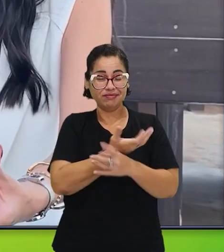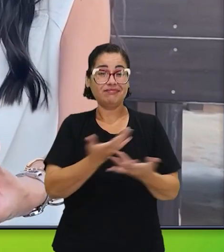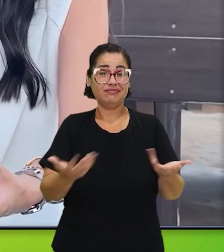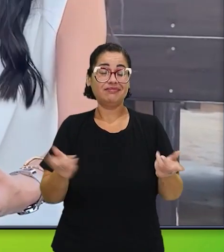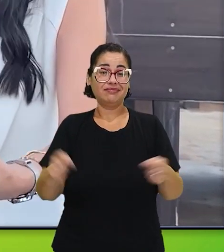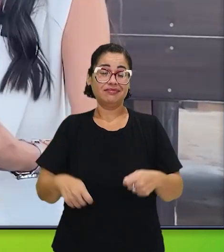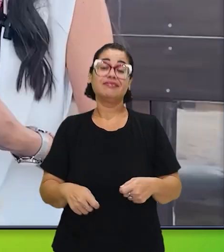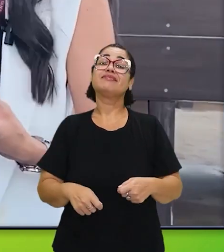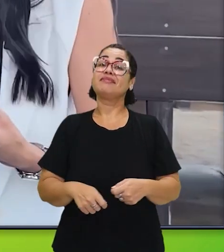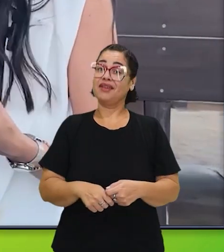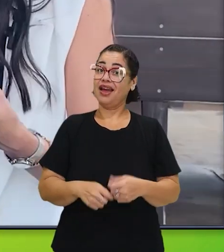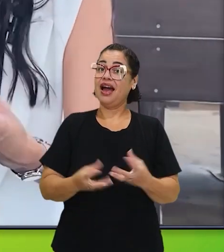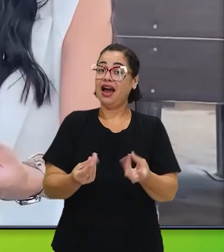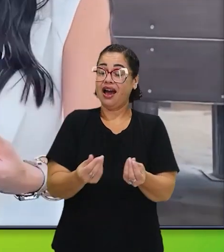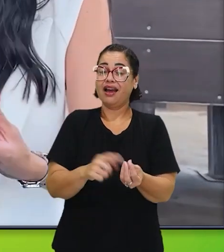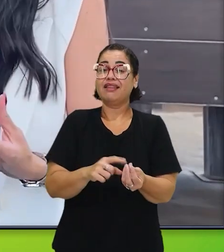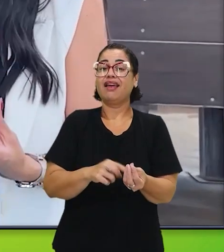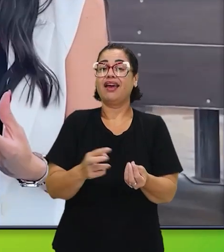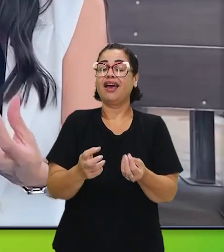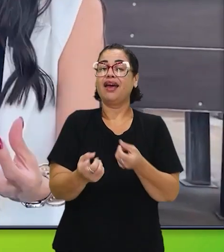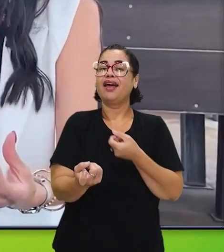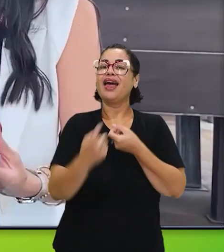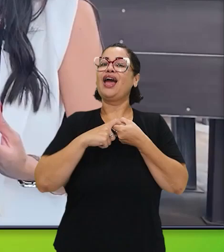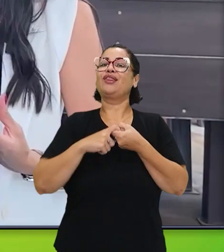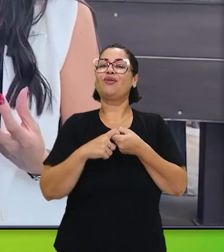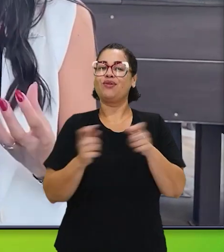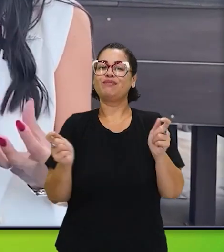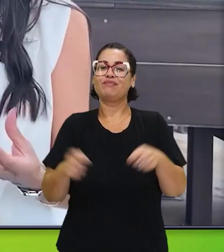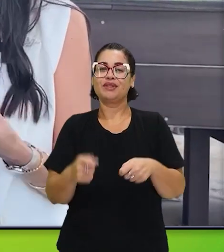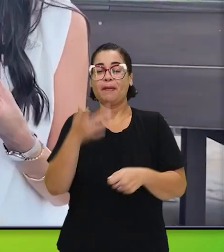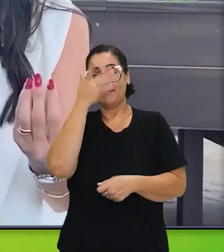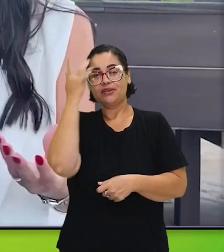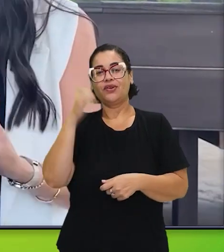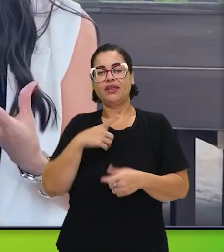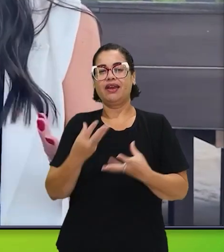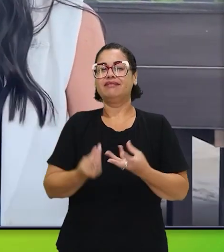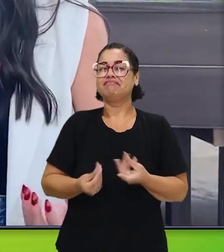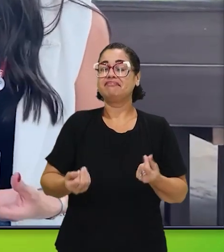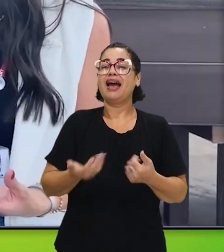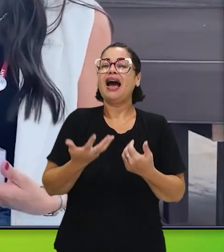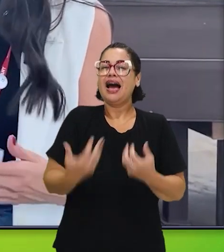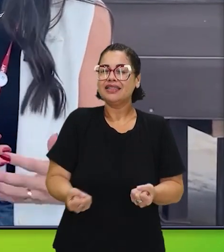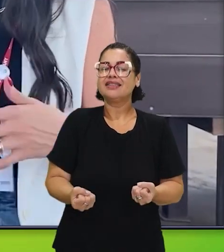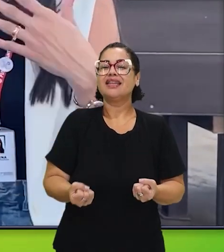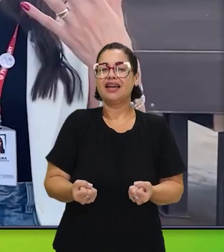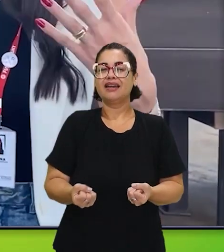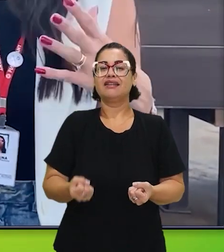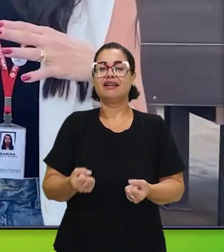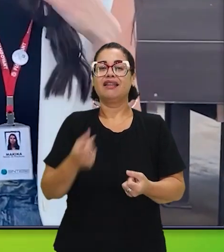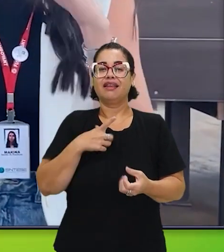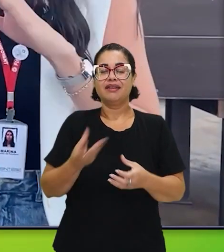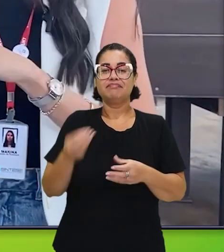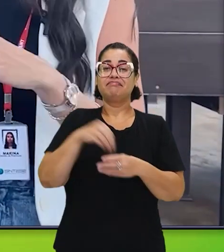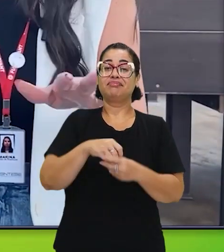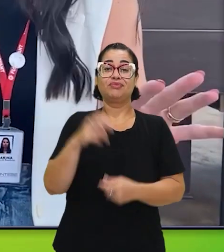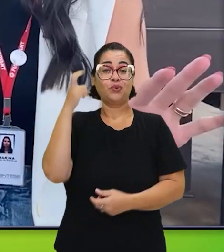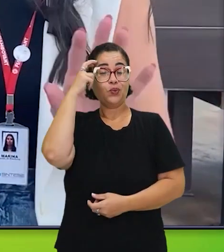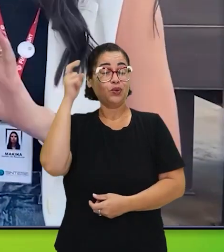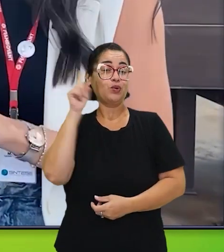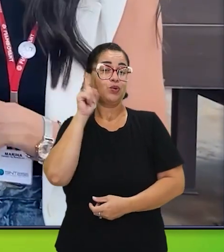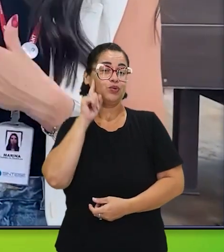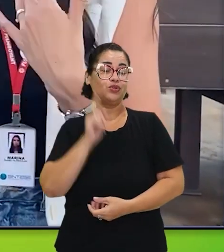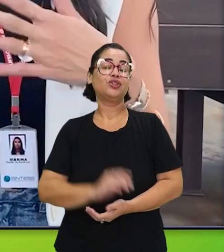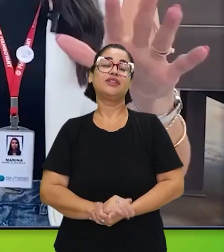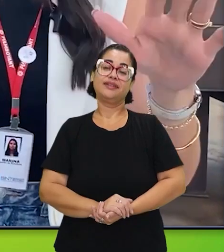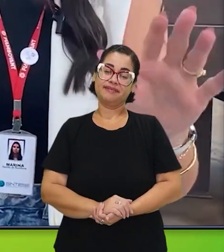fora, ele virou um alface. Então, esse ser palpável ali acaba sendo muito mais fácil pra pessoa se